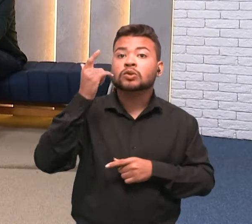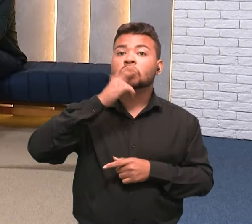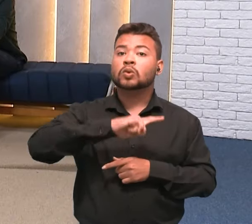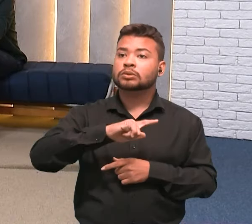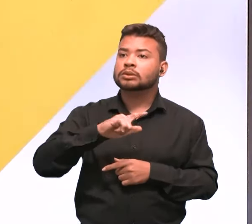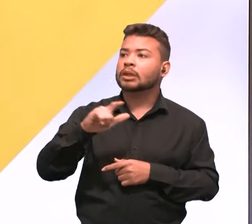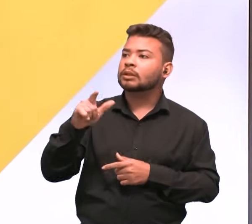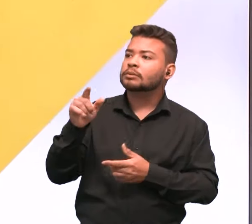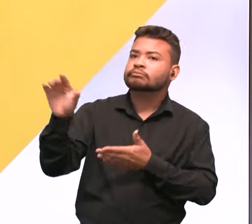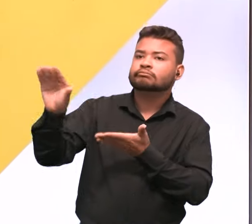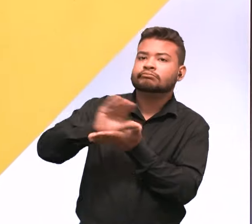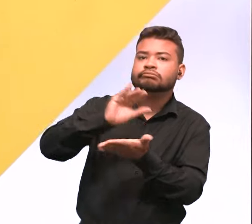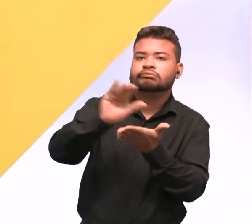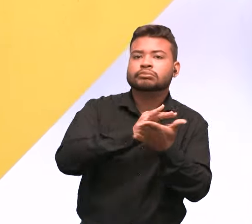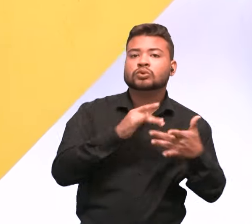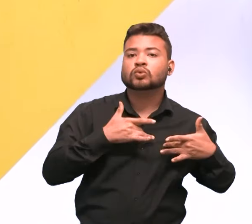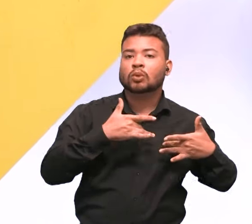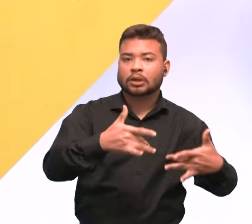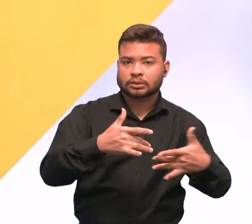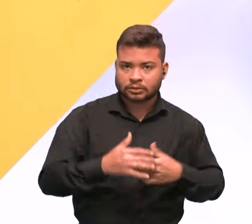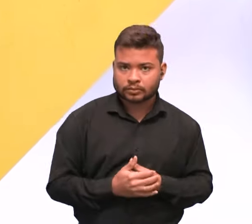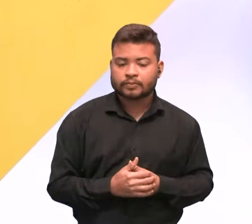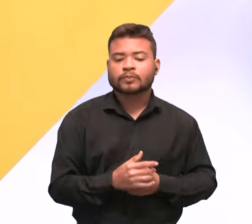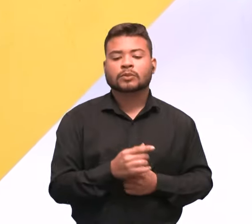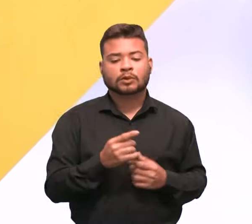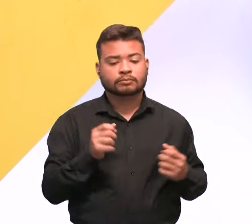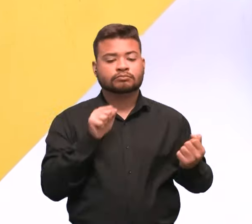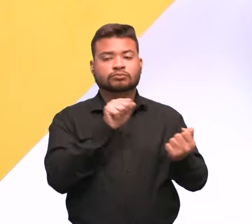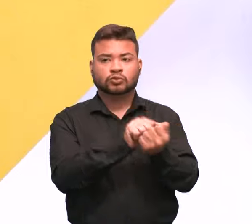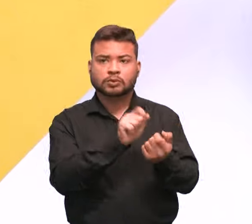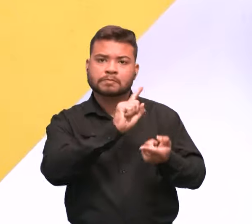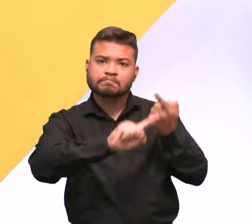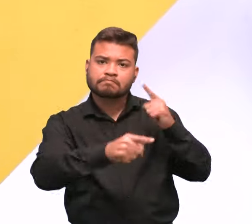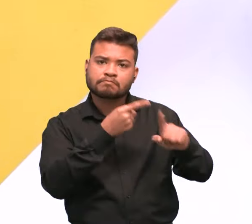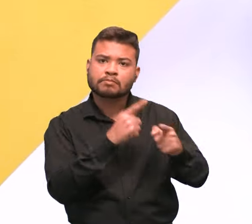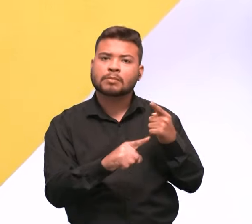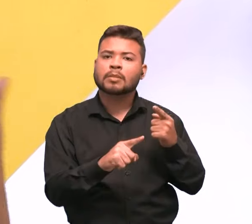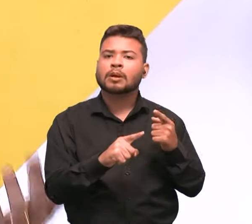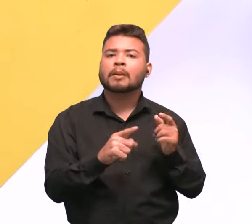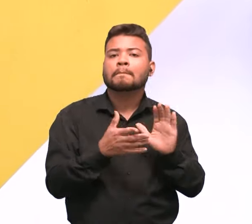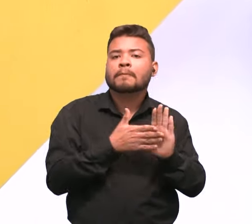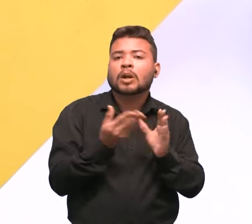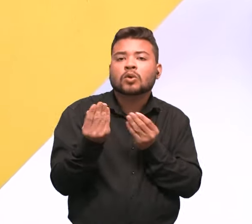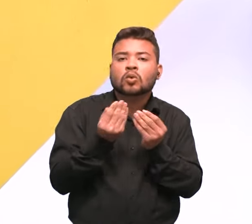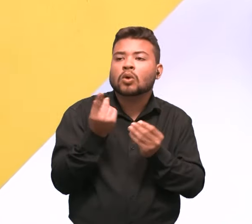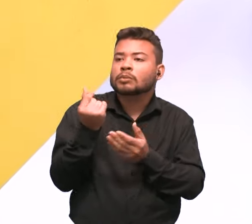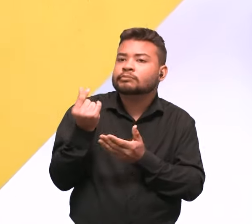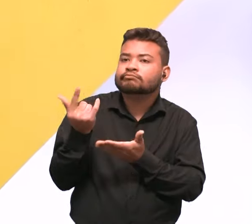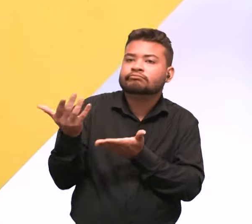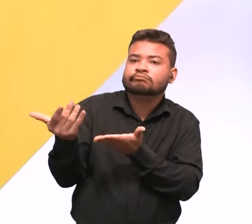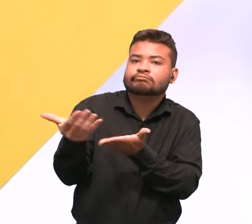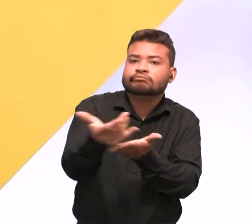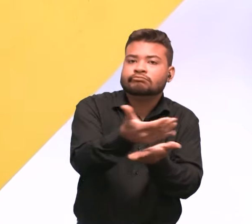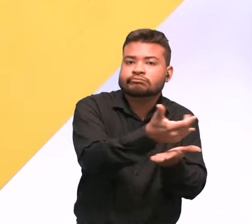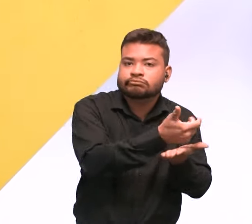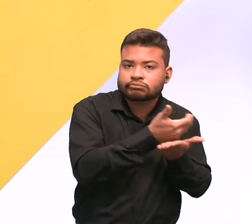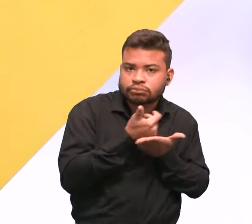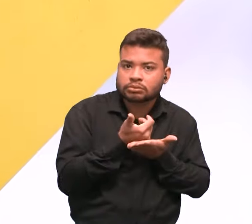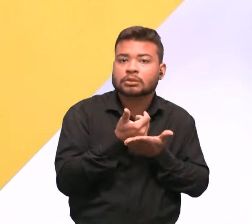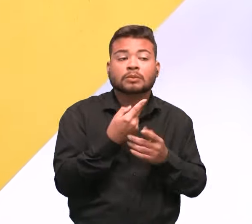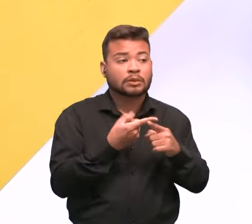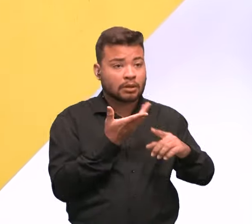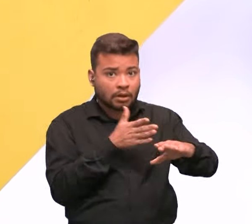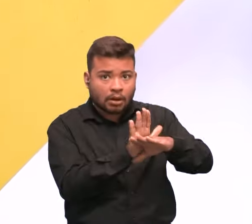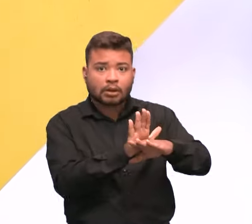Então, a gente monta junto com cada organização um plano de captação de recursos, com pessoas, com empresas, e auxilia ali nesses